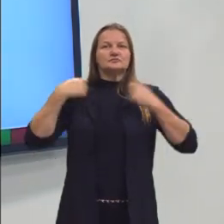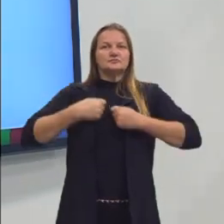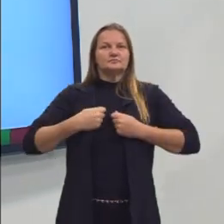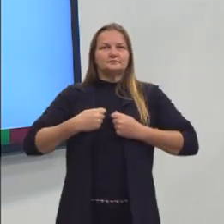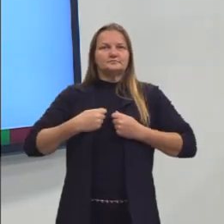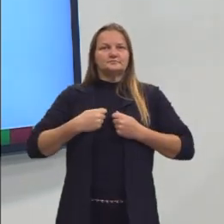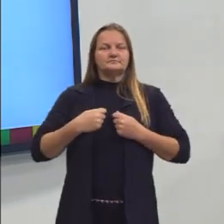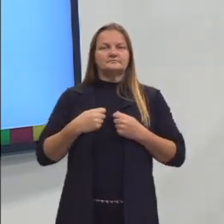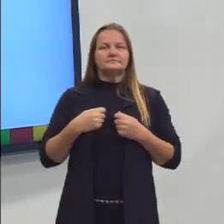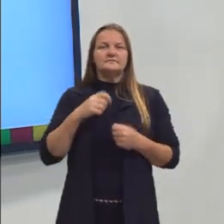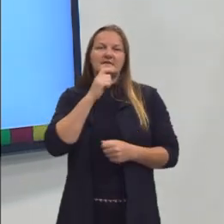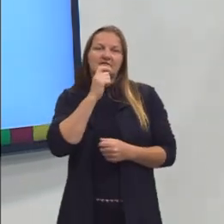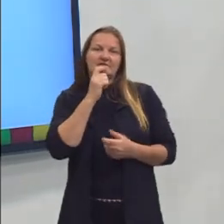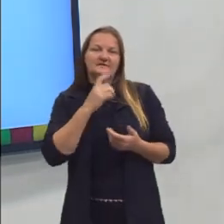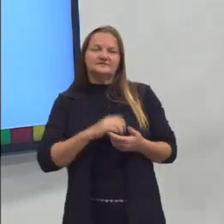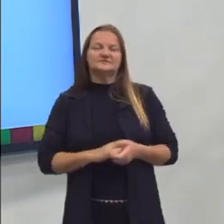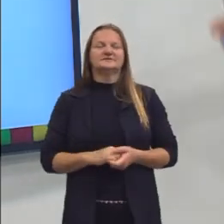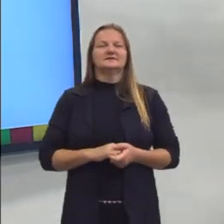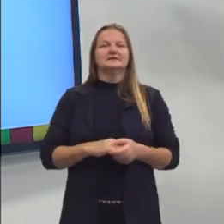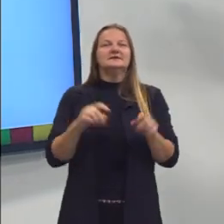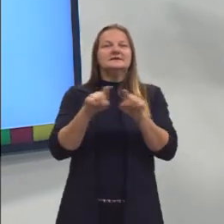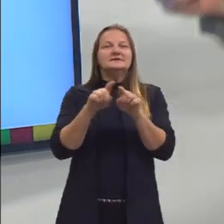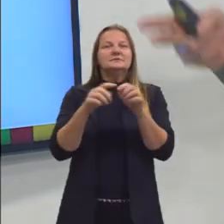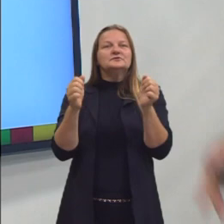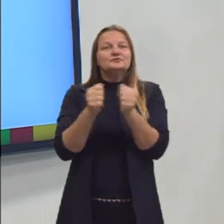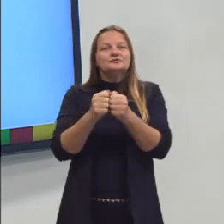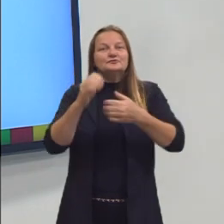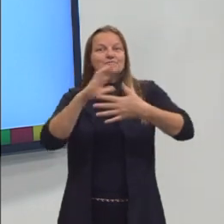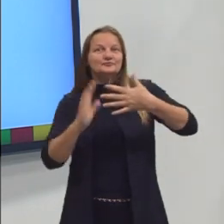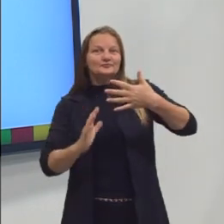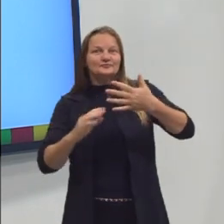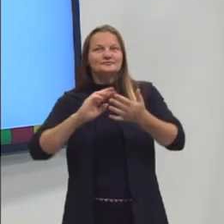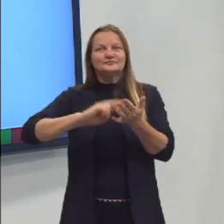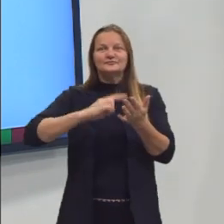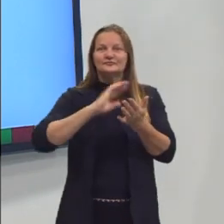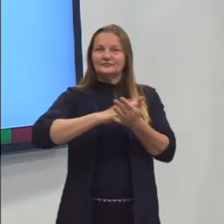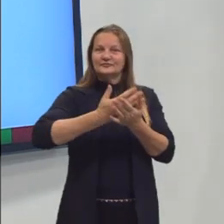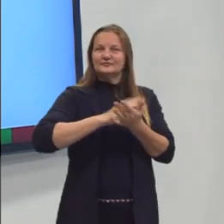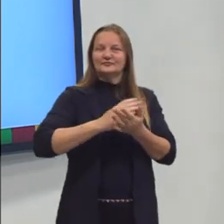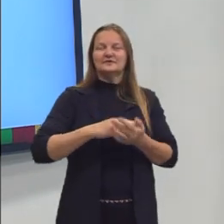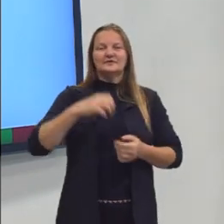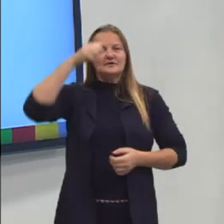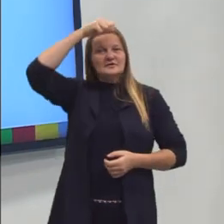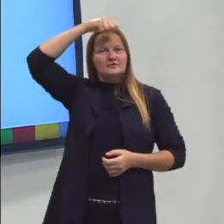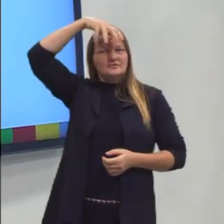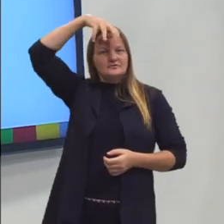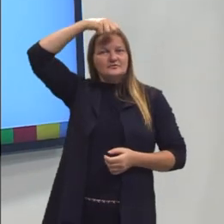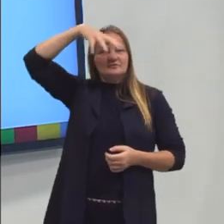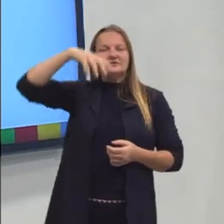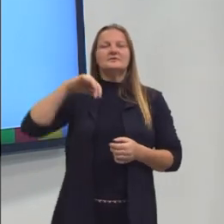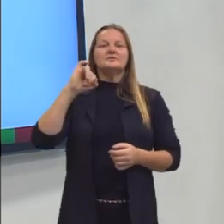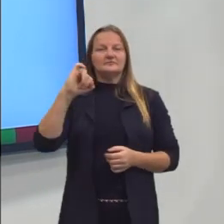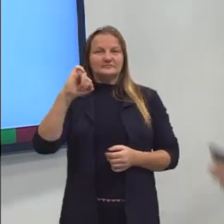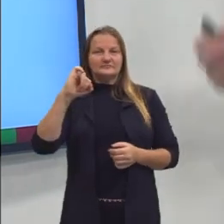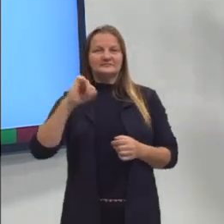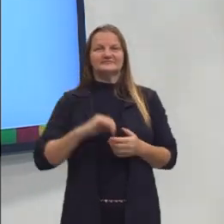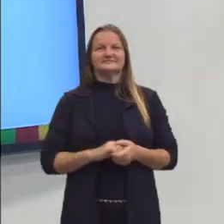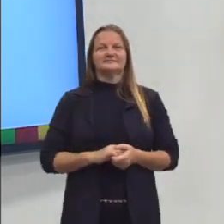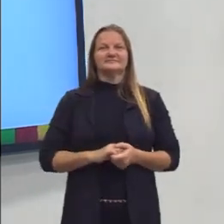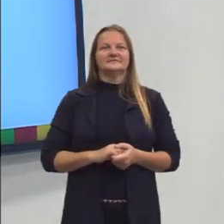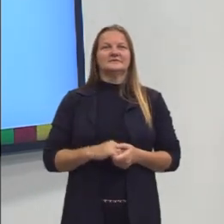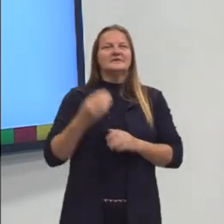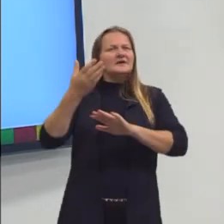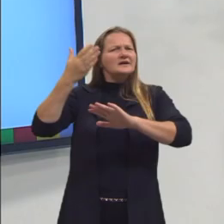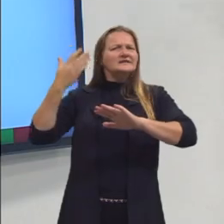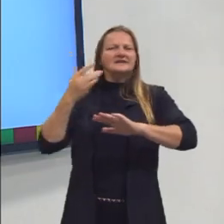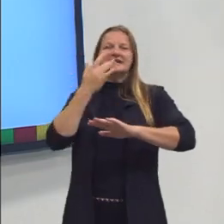camisa verde. Comigo também estão as intérpretes de Libra, a professora Suzana e a professora Lucy Meia. Atrás